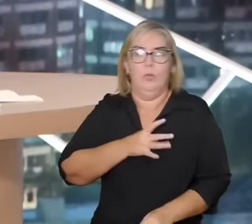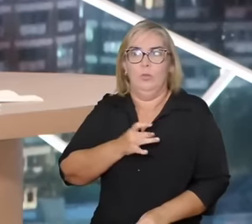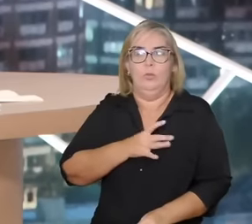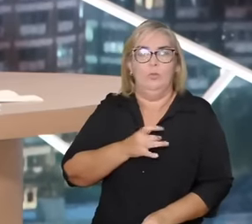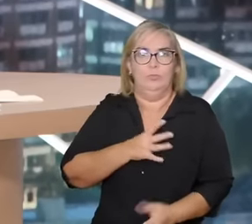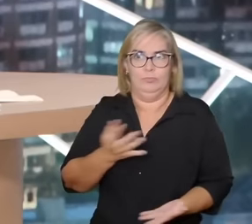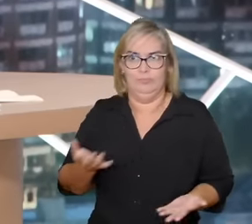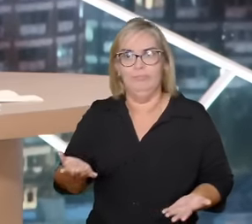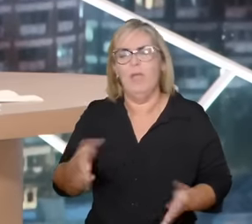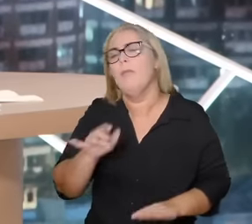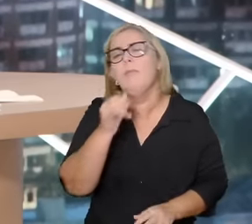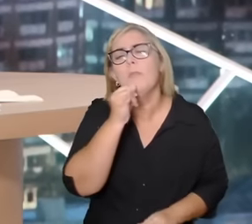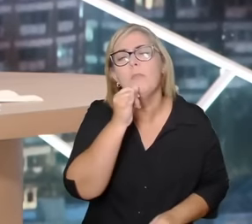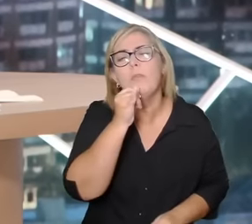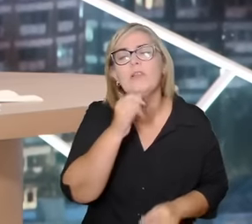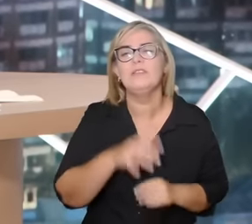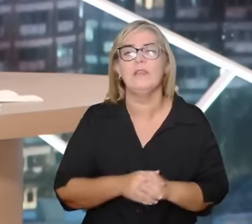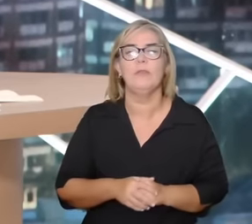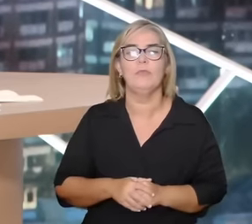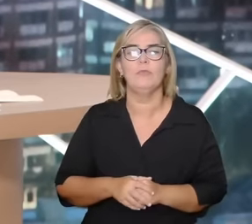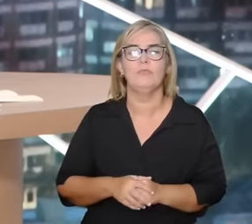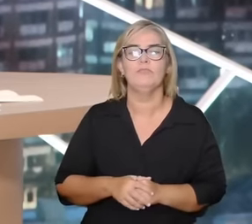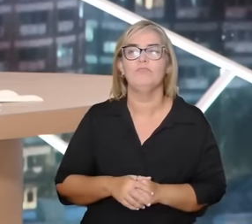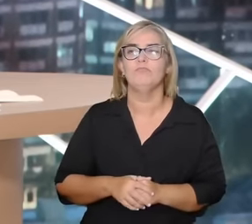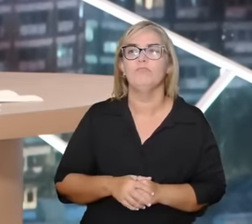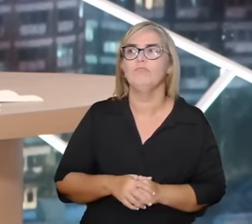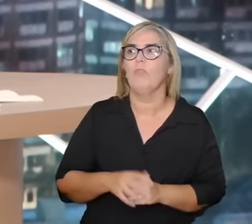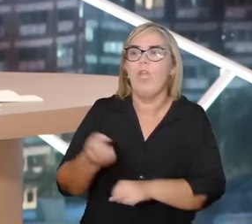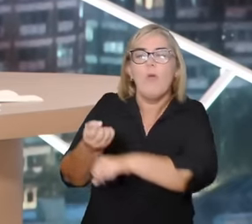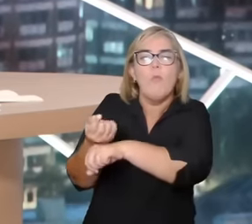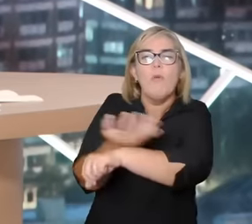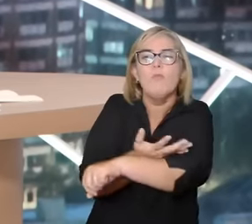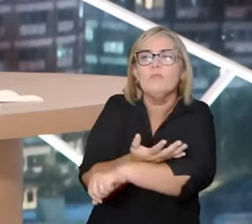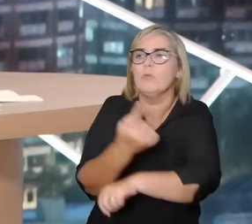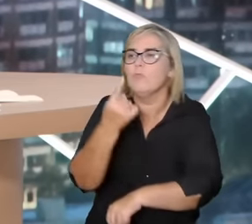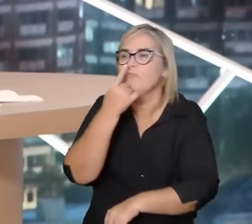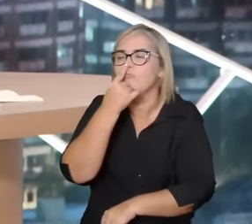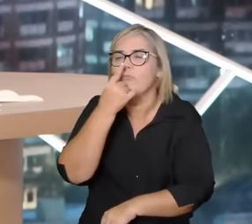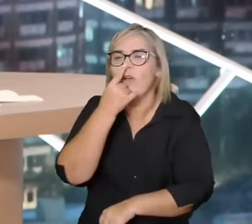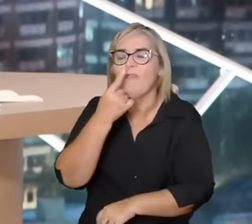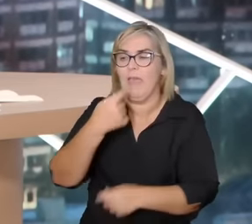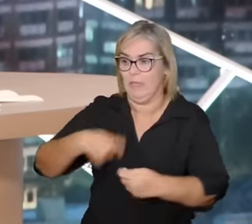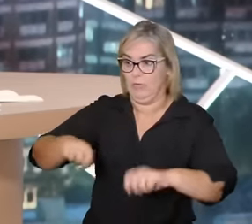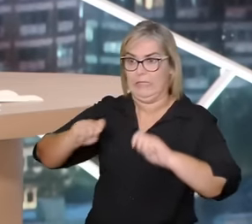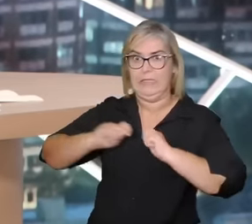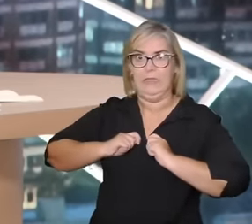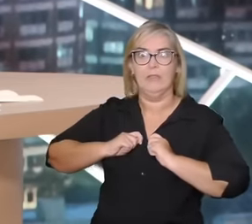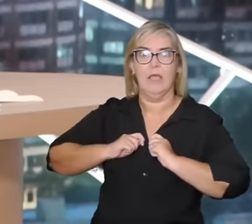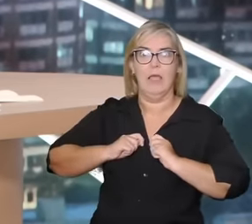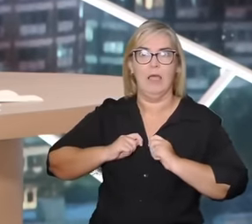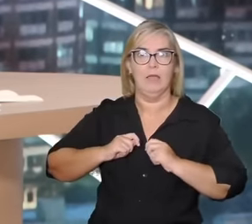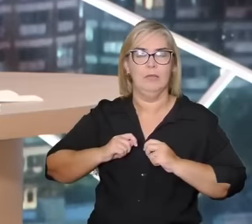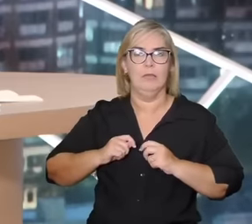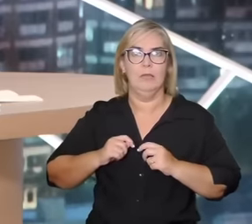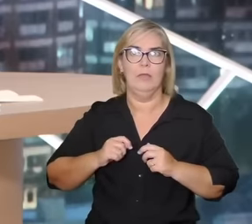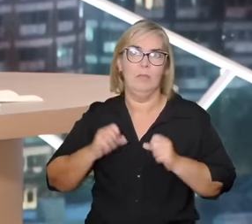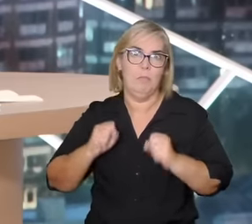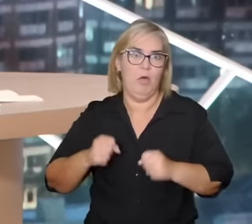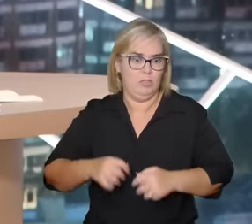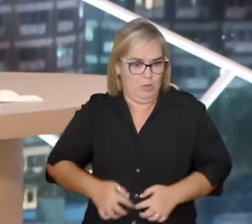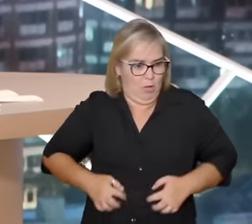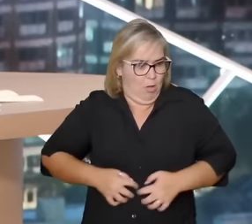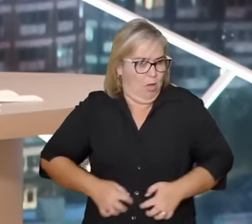por exemplo um afeto uma emoção que ela produz reações fisiológicas pode frio na